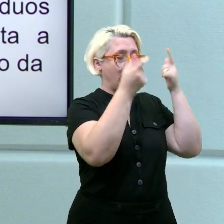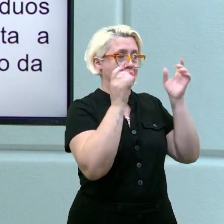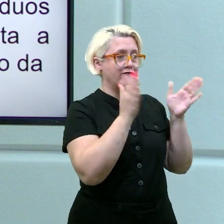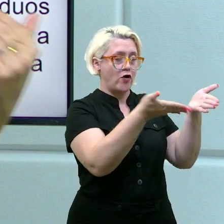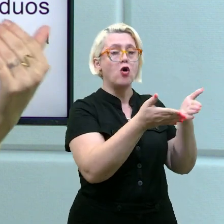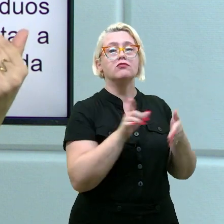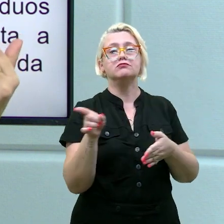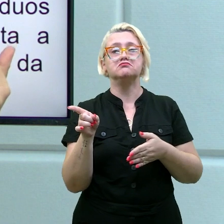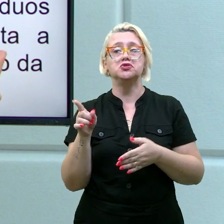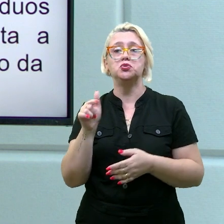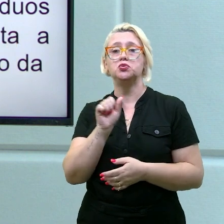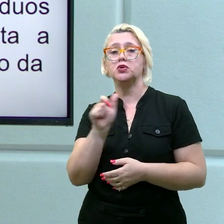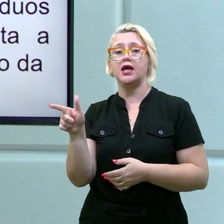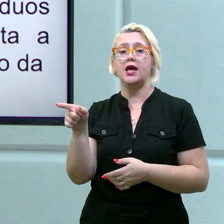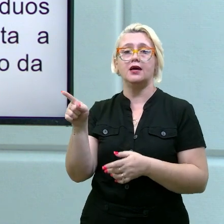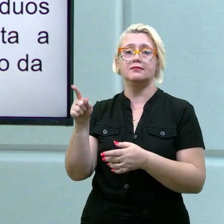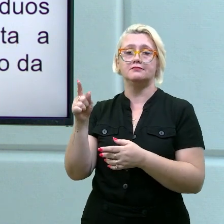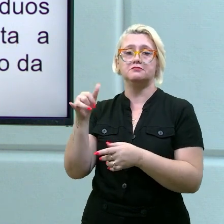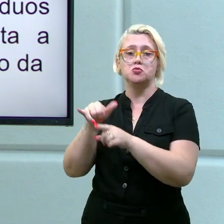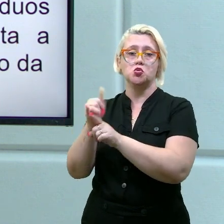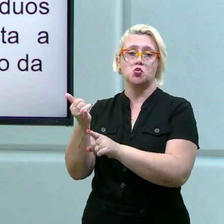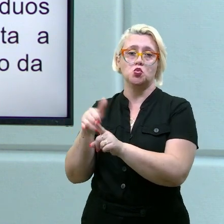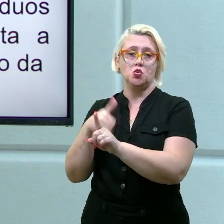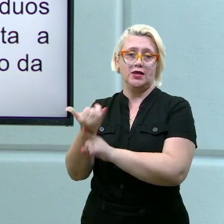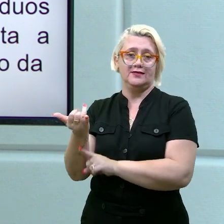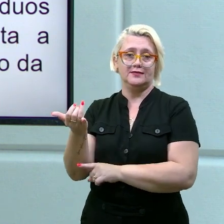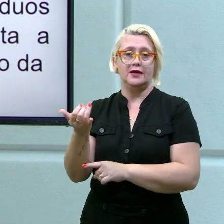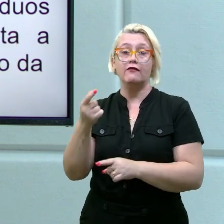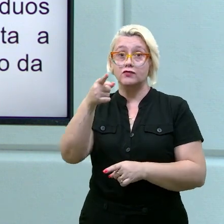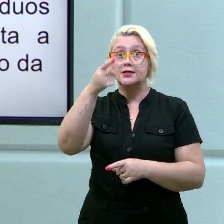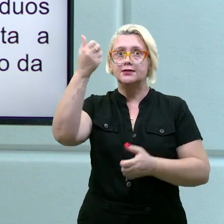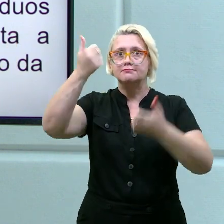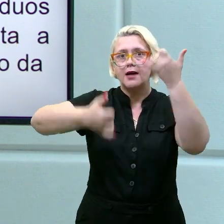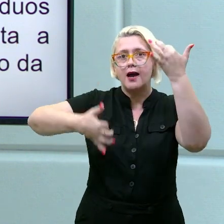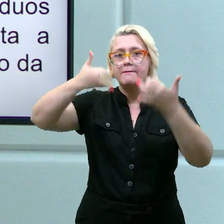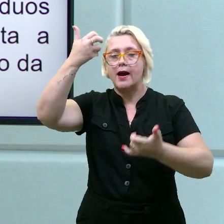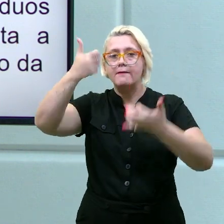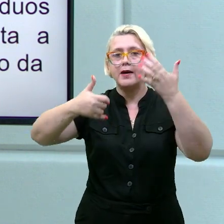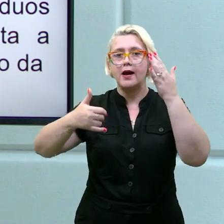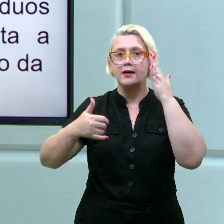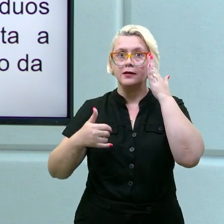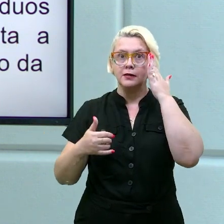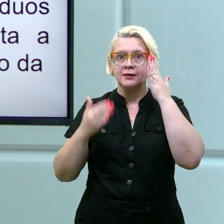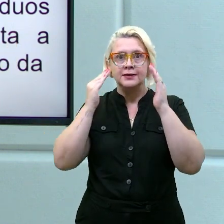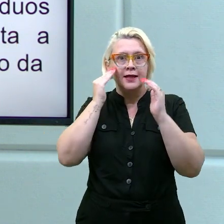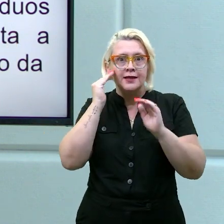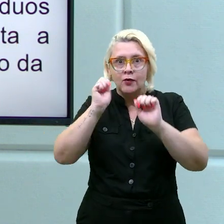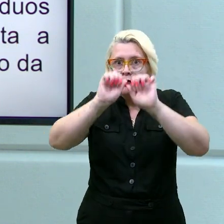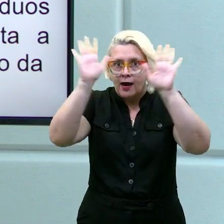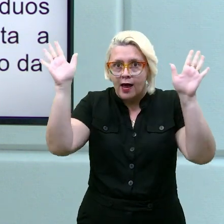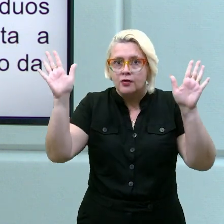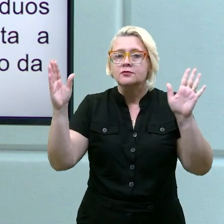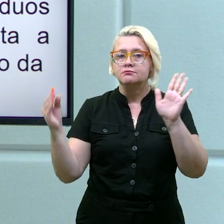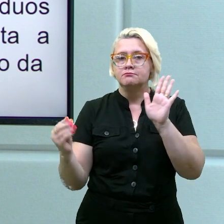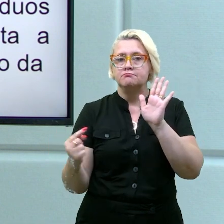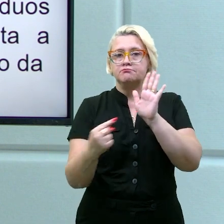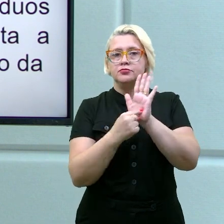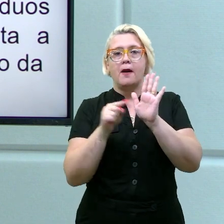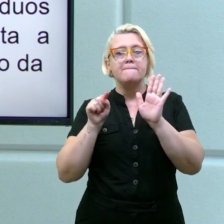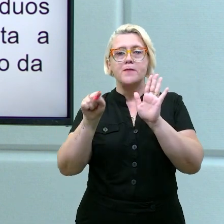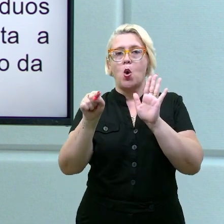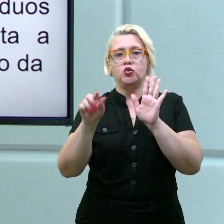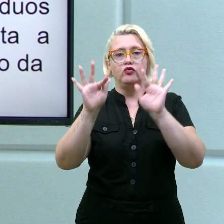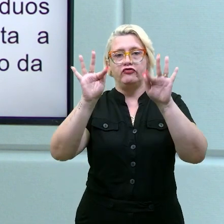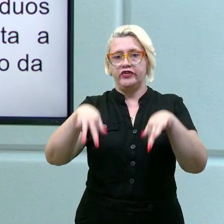não terem medo das consequências. Você faz a explicação, ficou completinha, ponto final. Vai sempre